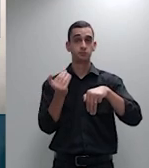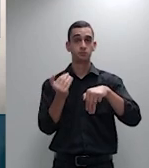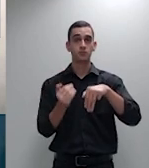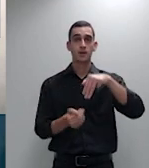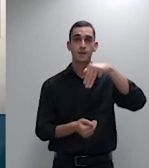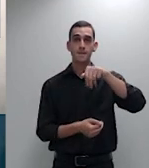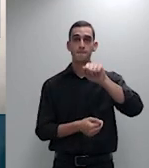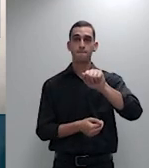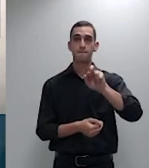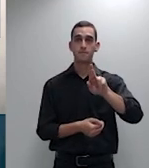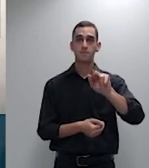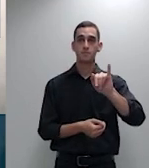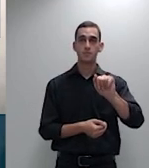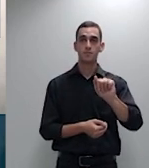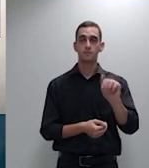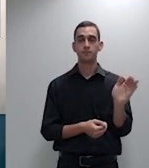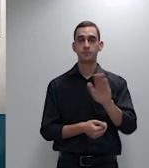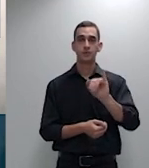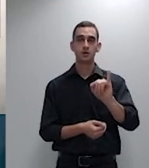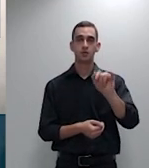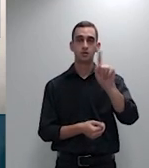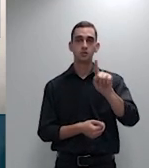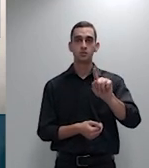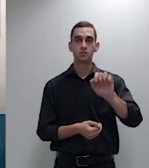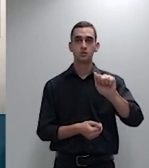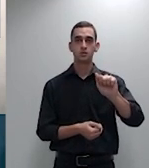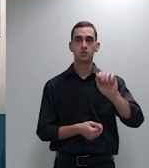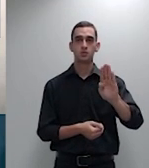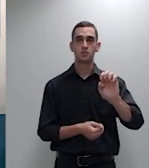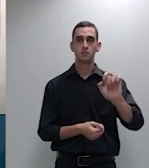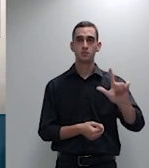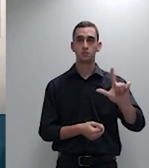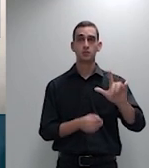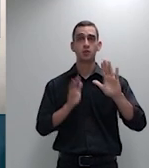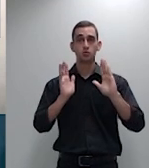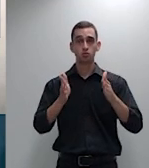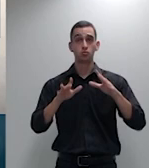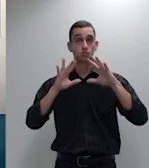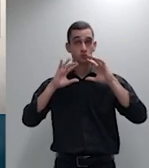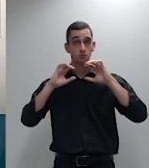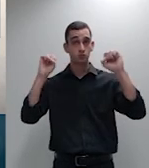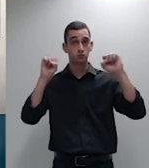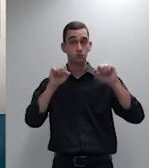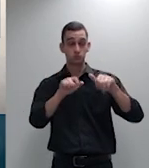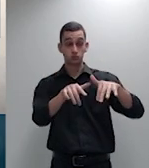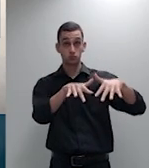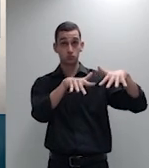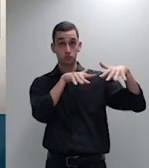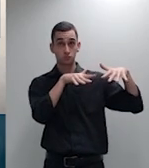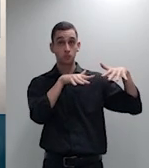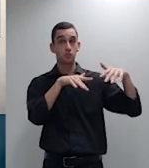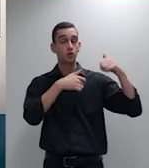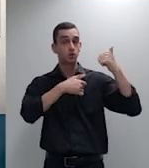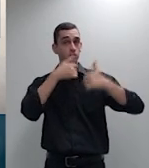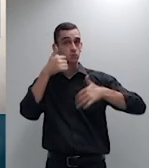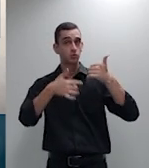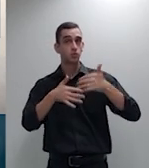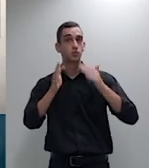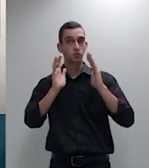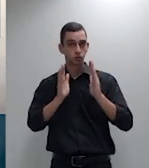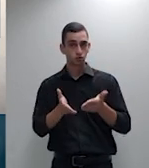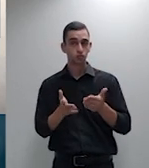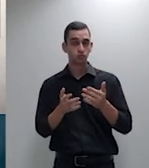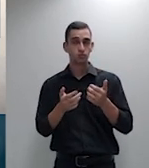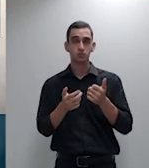proferida no recinto no auditório deste Superior Tribunal de Justiça esse tempo qualificou o plano de